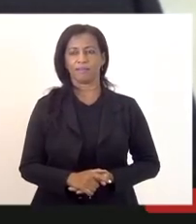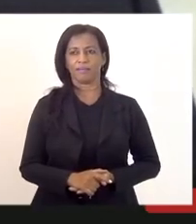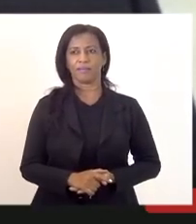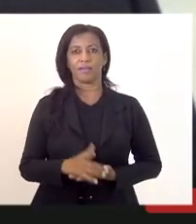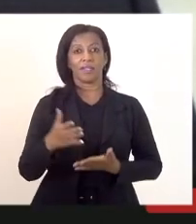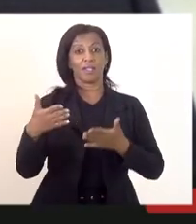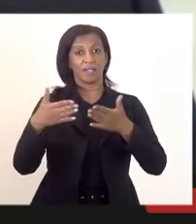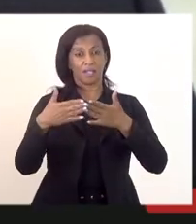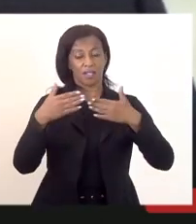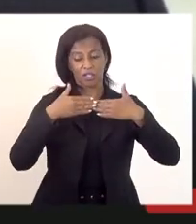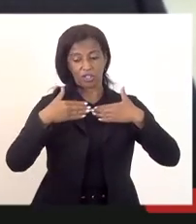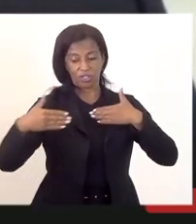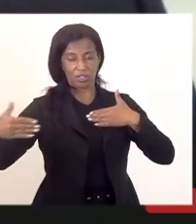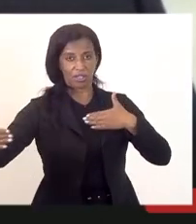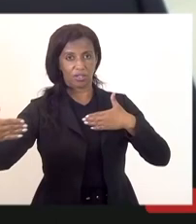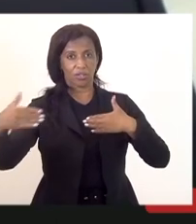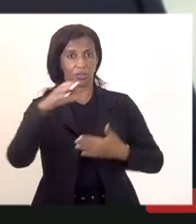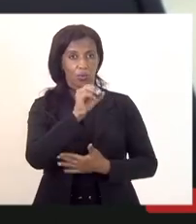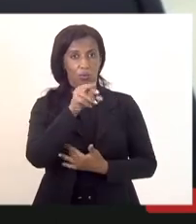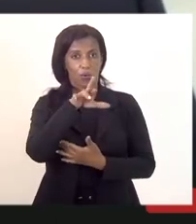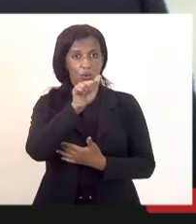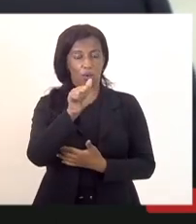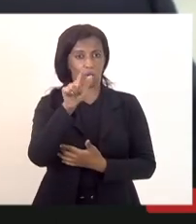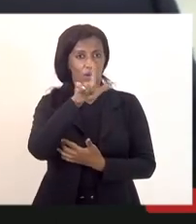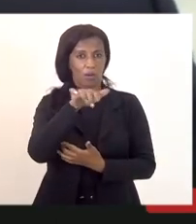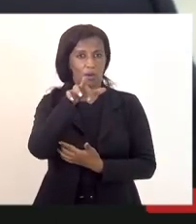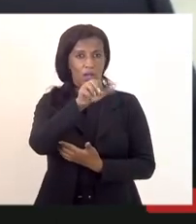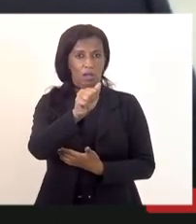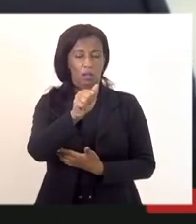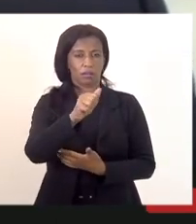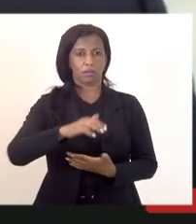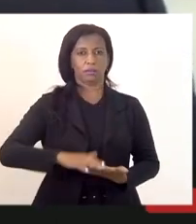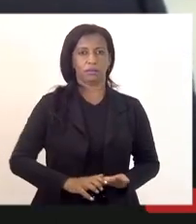estendido coronel Leandro mas passar a palavra vossa excelência novamente